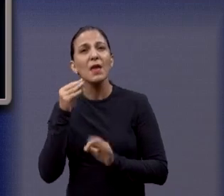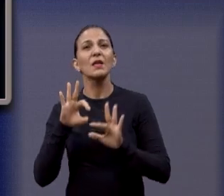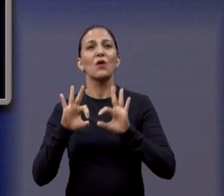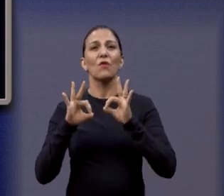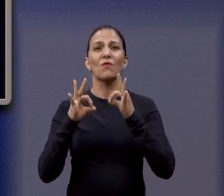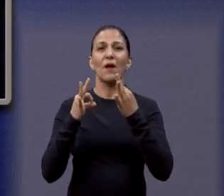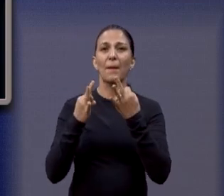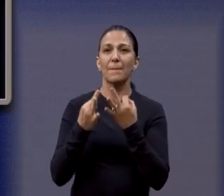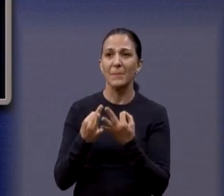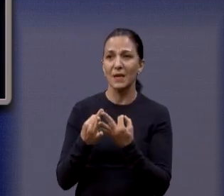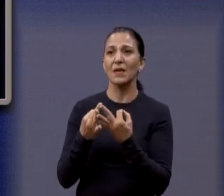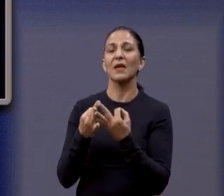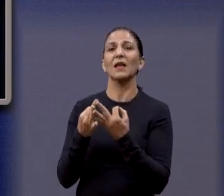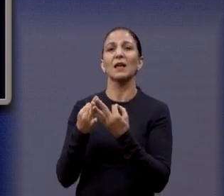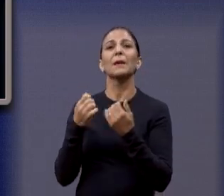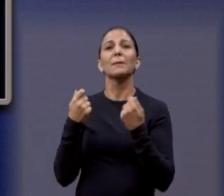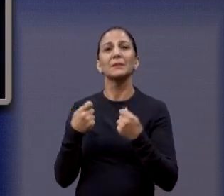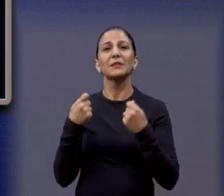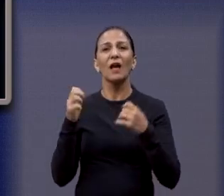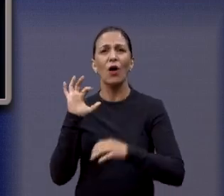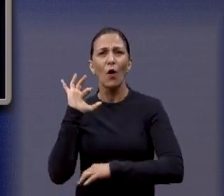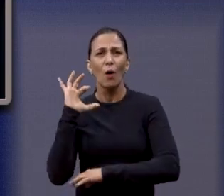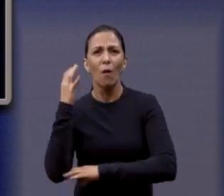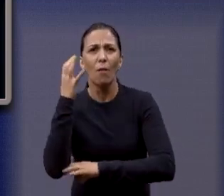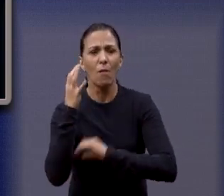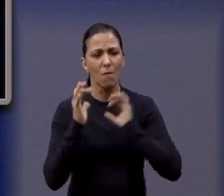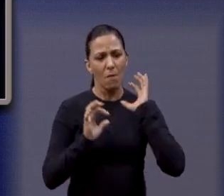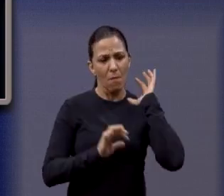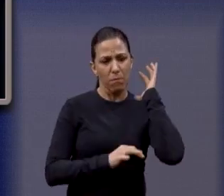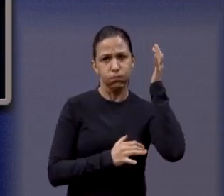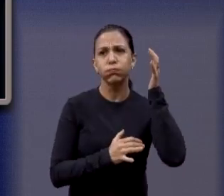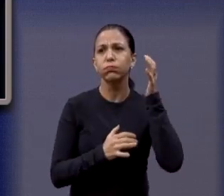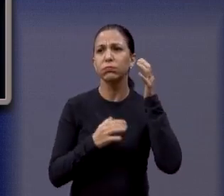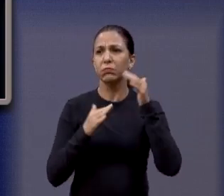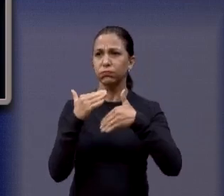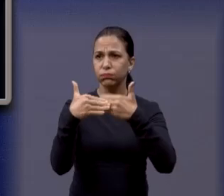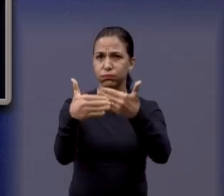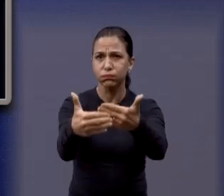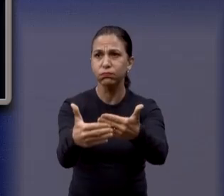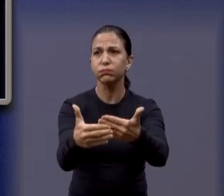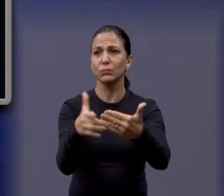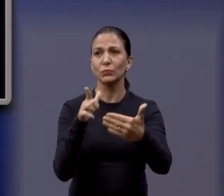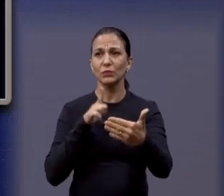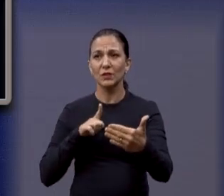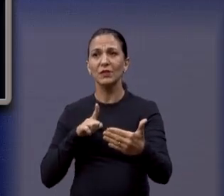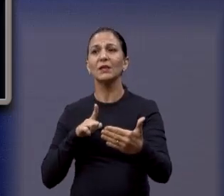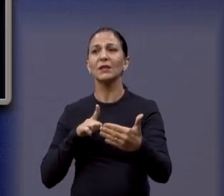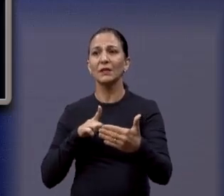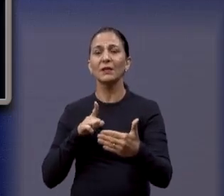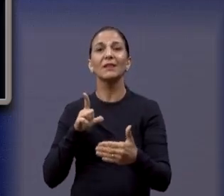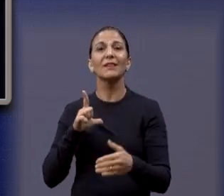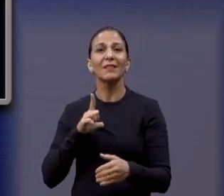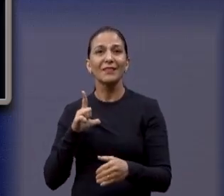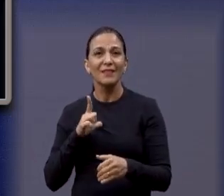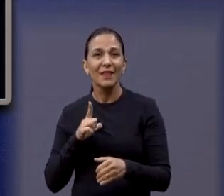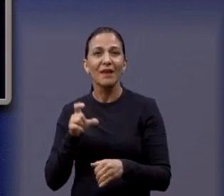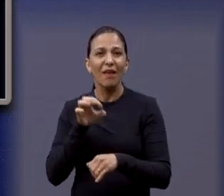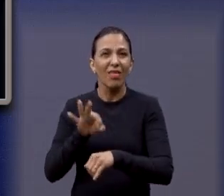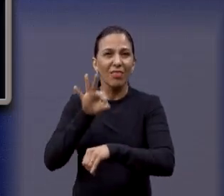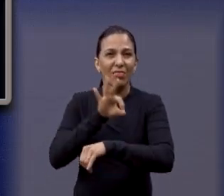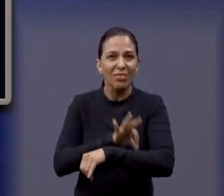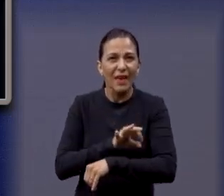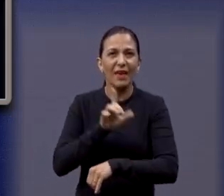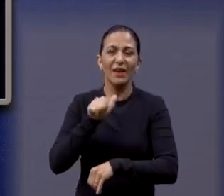da criança, passar por uma selva para chegar no parque. Porque, ó, nós vamos literalmente ter que avançar a selva com casos de dengue em Araraquara